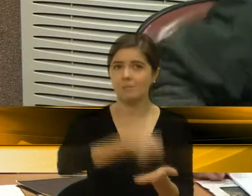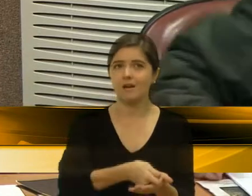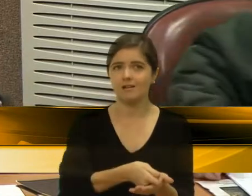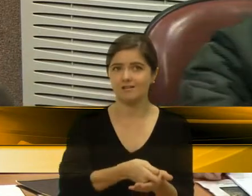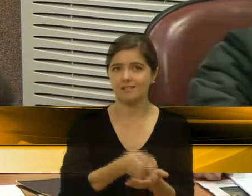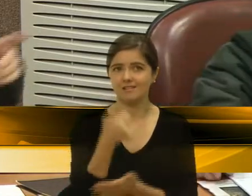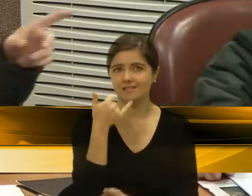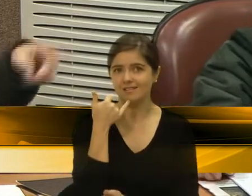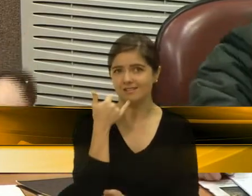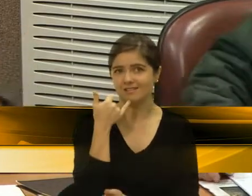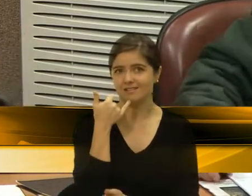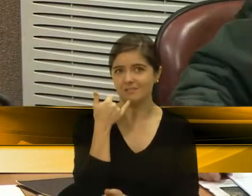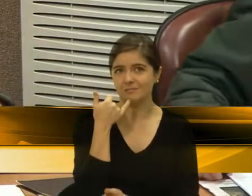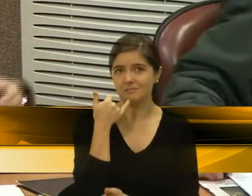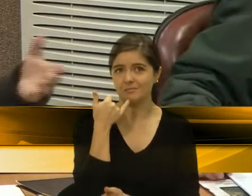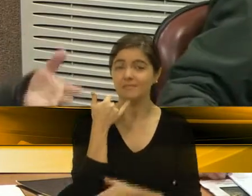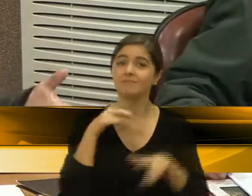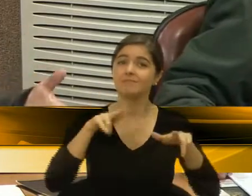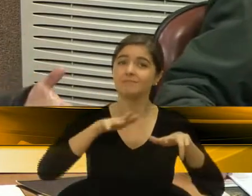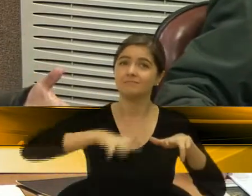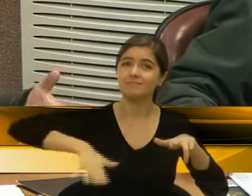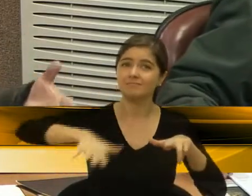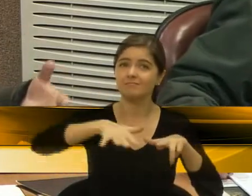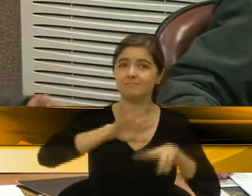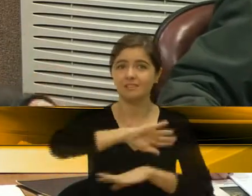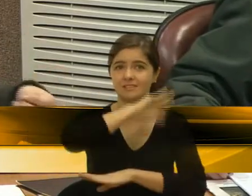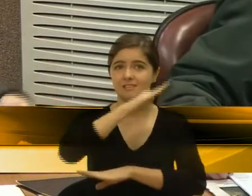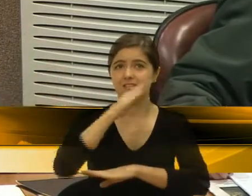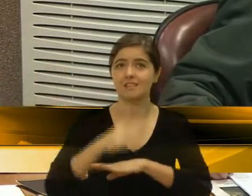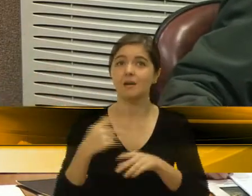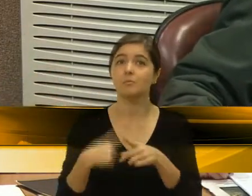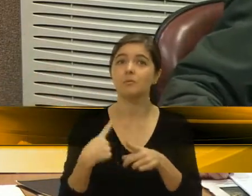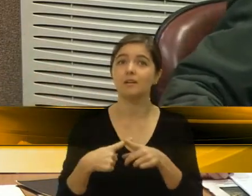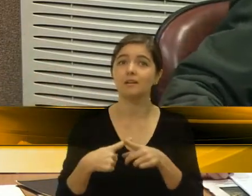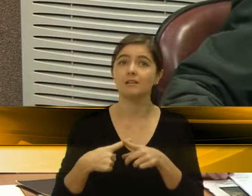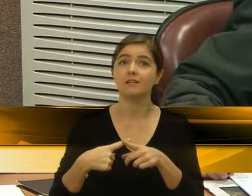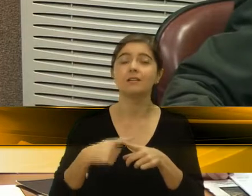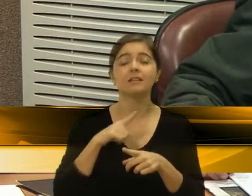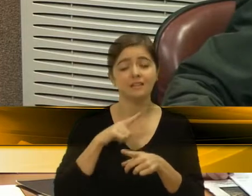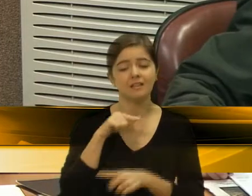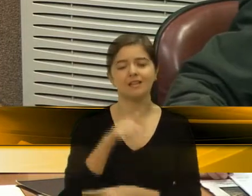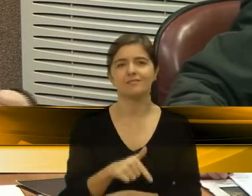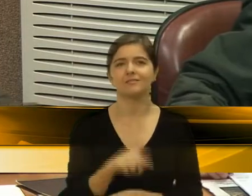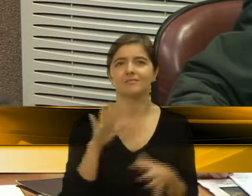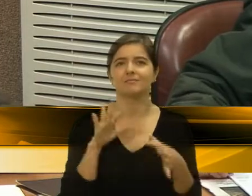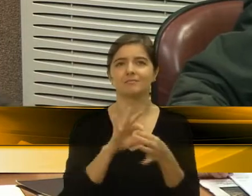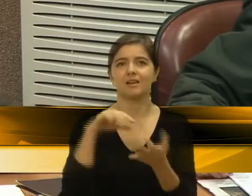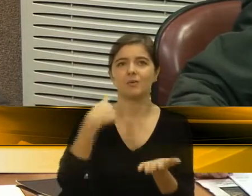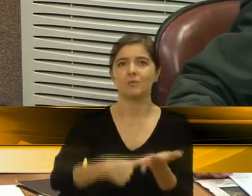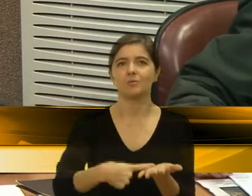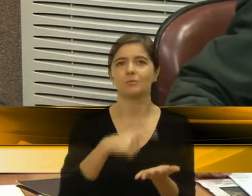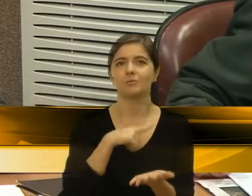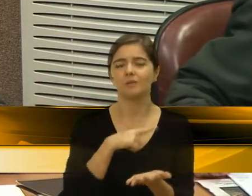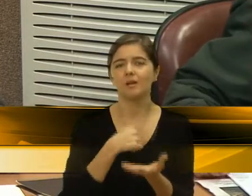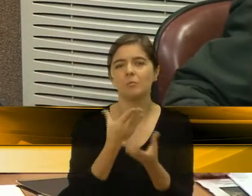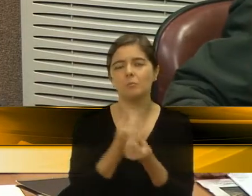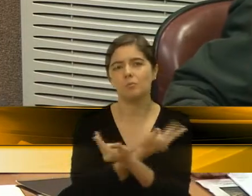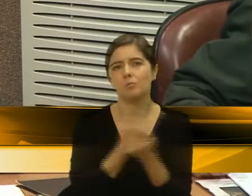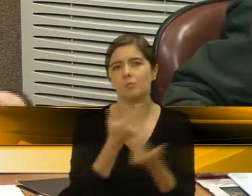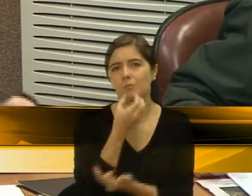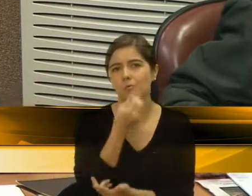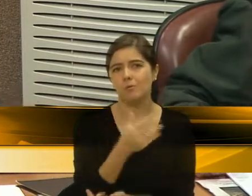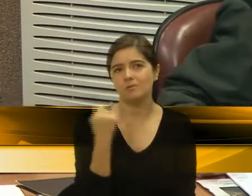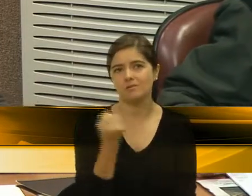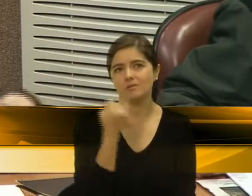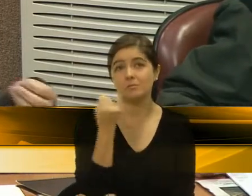interurbana dentro da região metropolitana da Serra, porque isso foi definido através de uma região metropolitana. Então são vários benefícios que podem ser alcançados